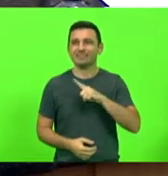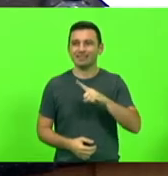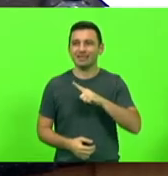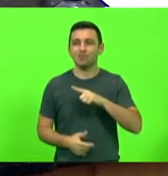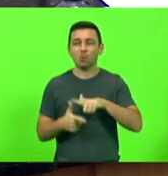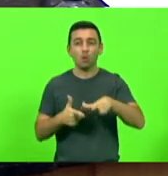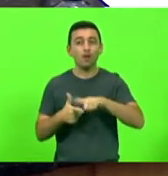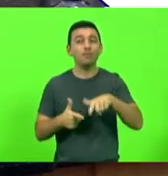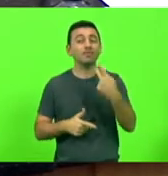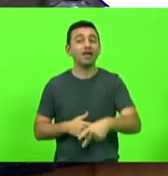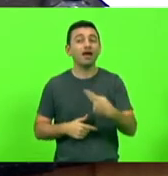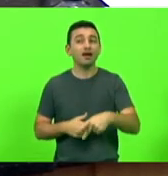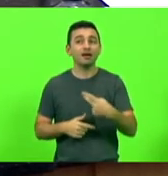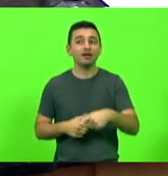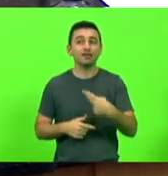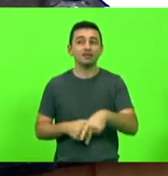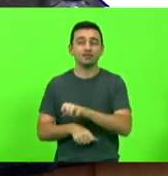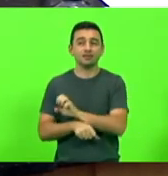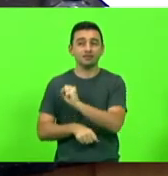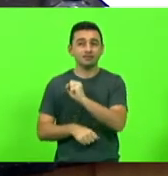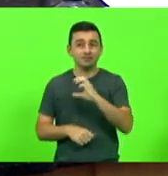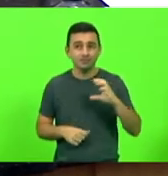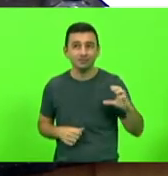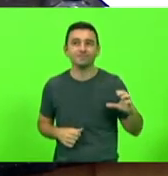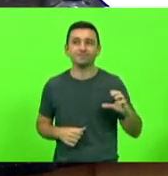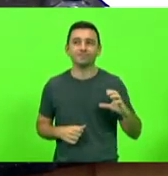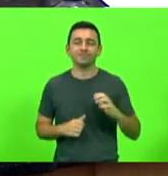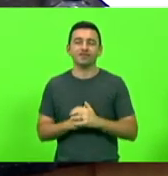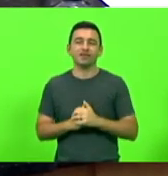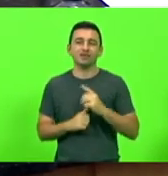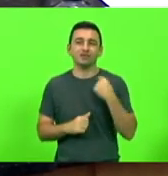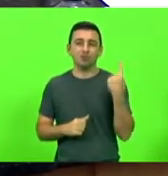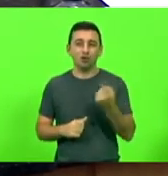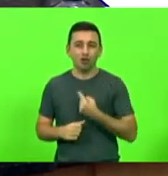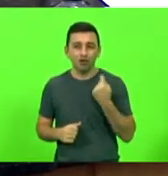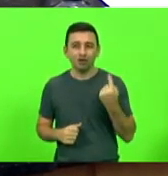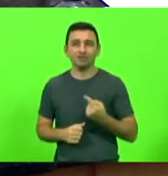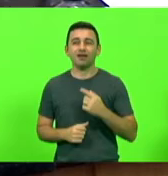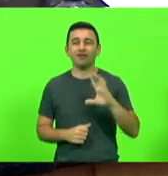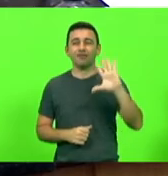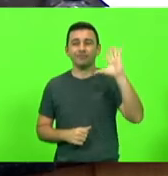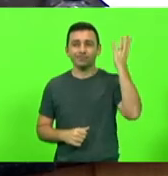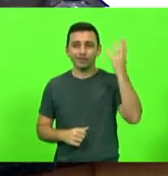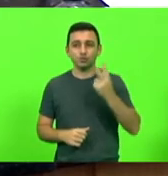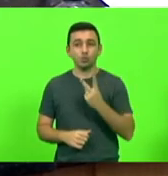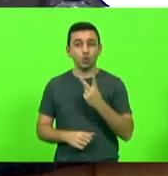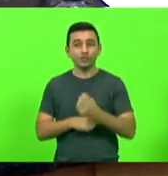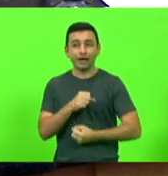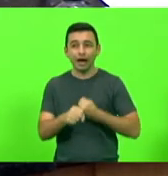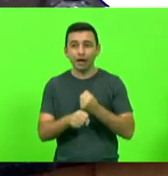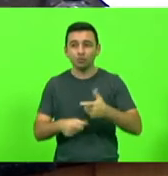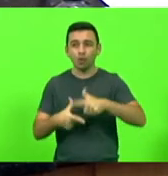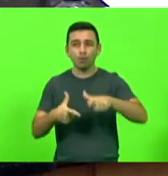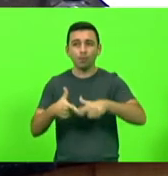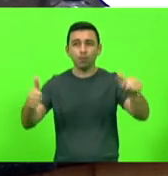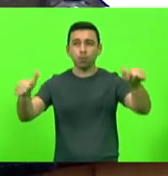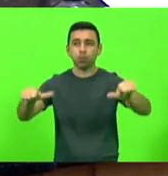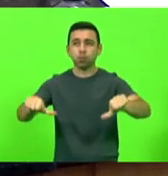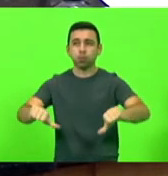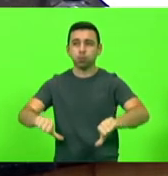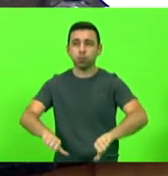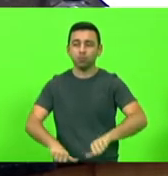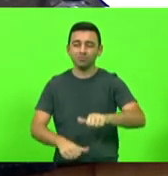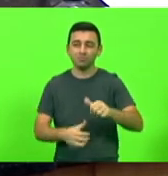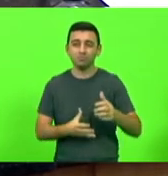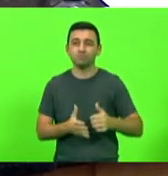Estado brasileiro e o Estado catarinense. Nós passamos por dois anos de coronacrise, onde milhares